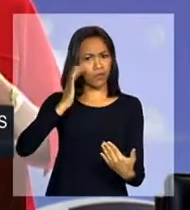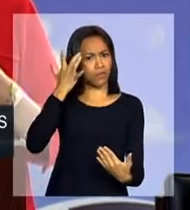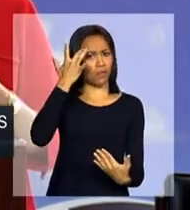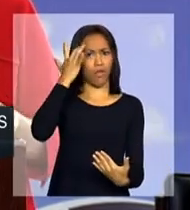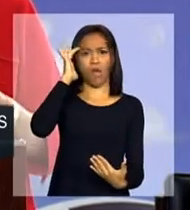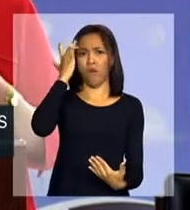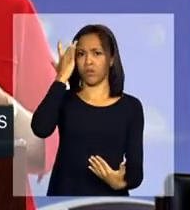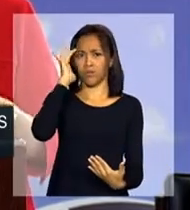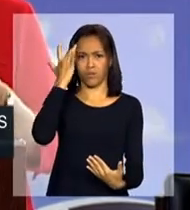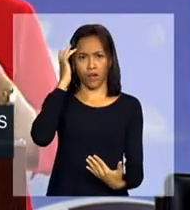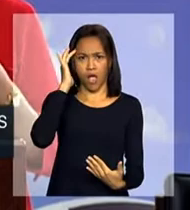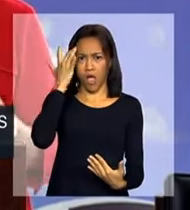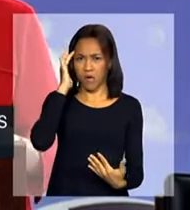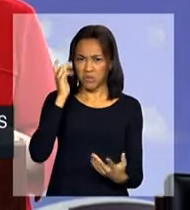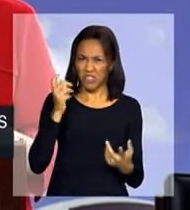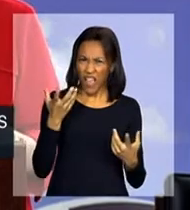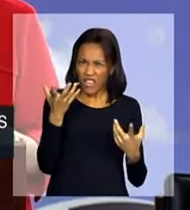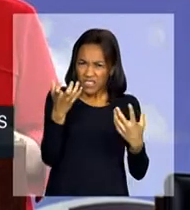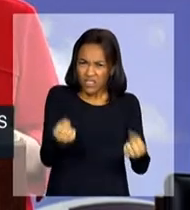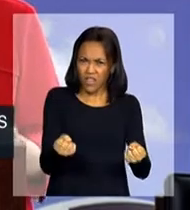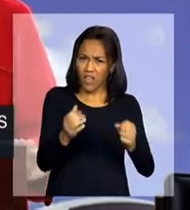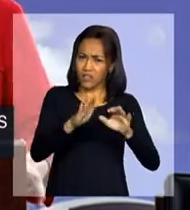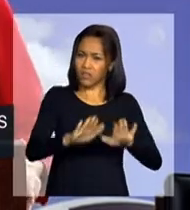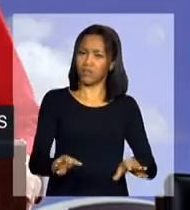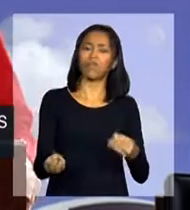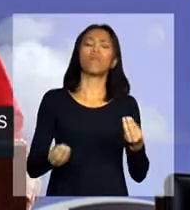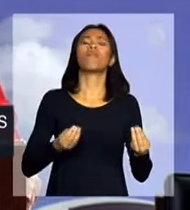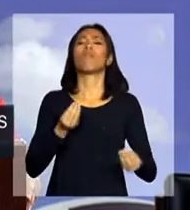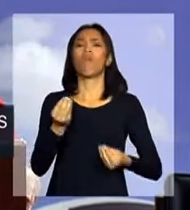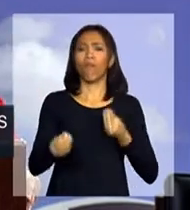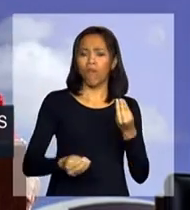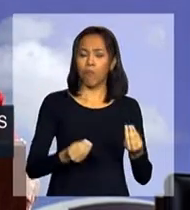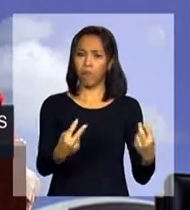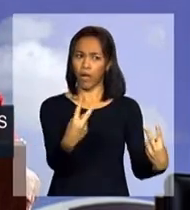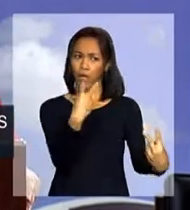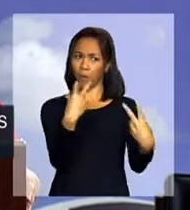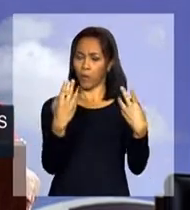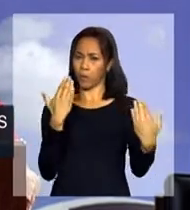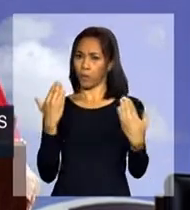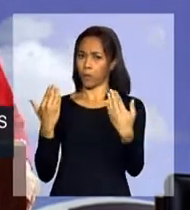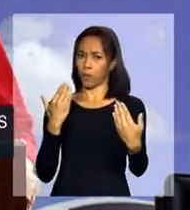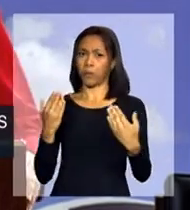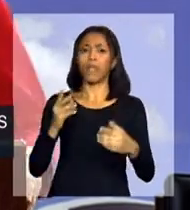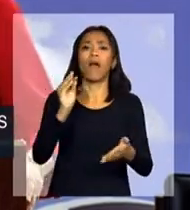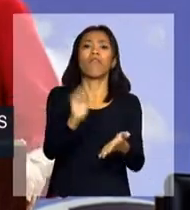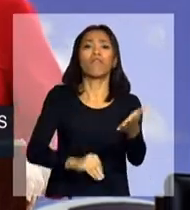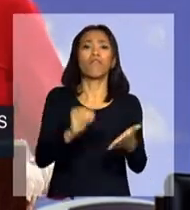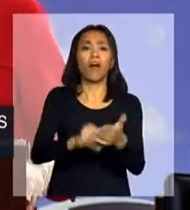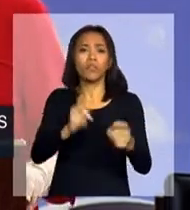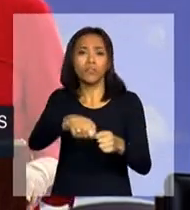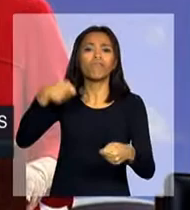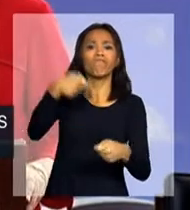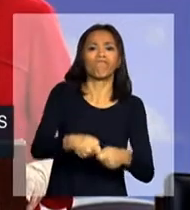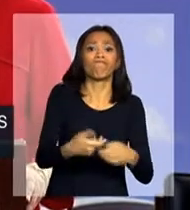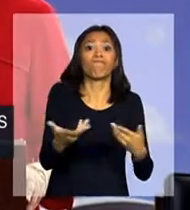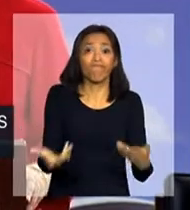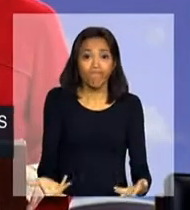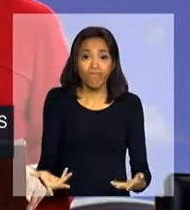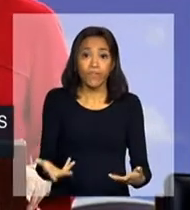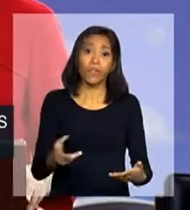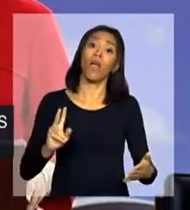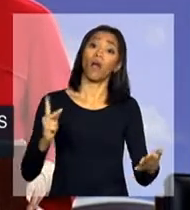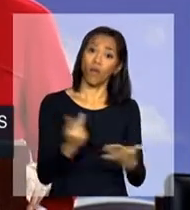que podem ser admitidos, de um lado e, de outro, a impunidade que é